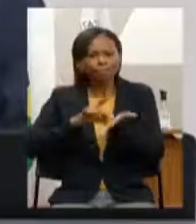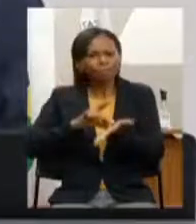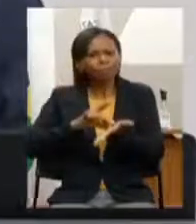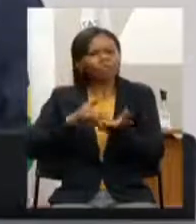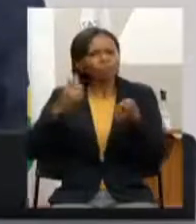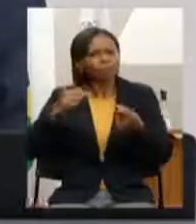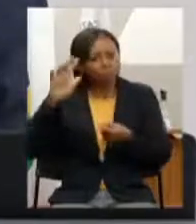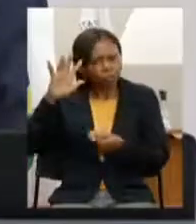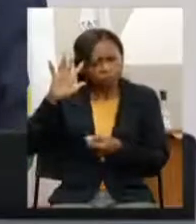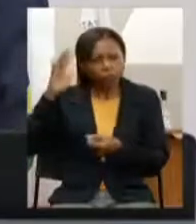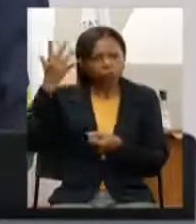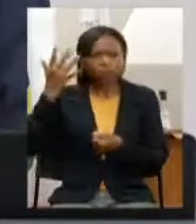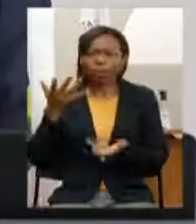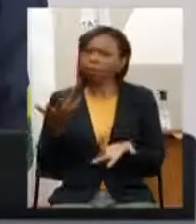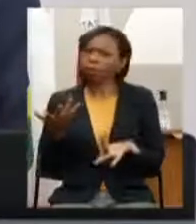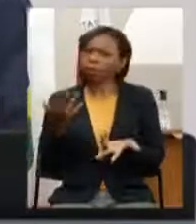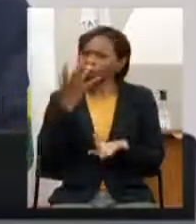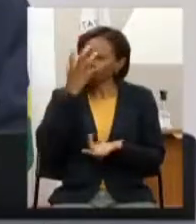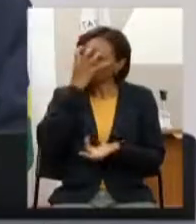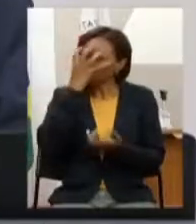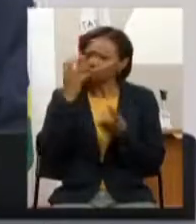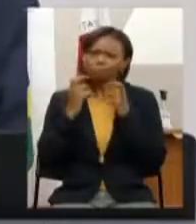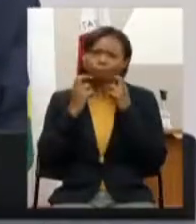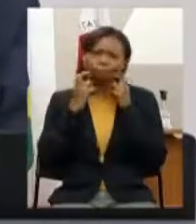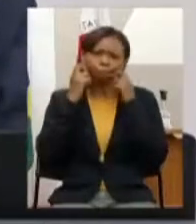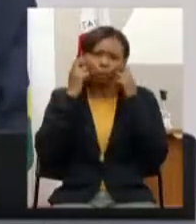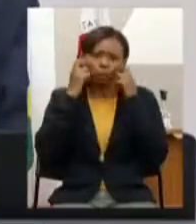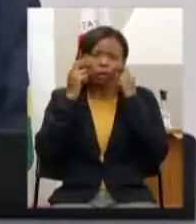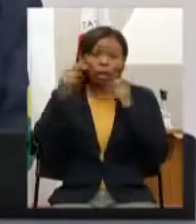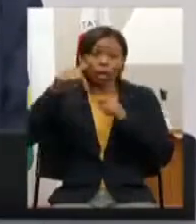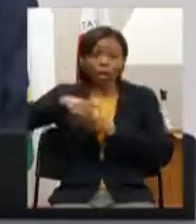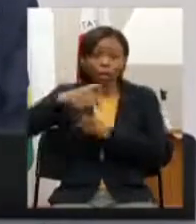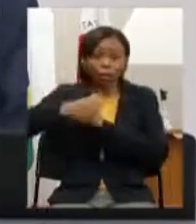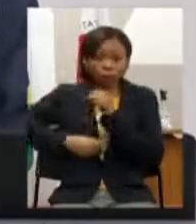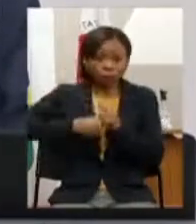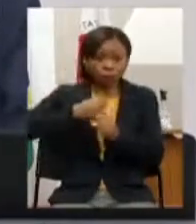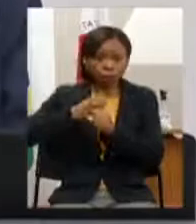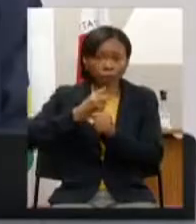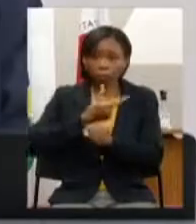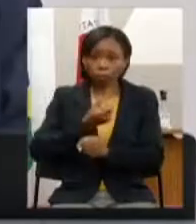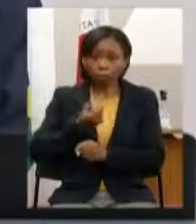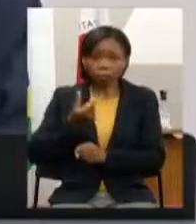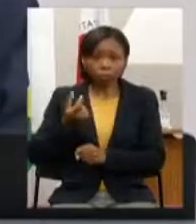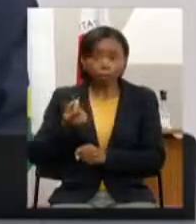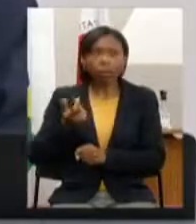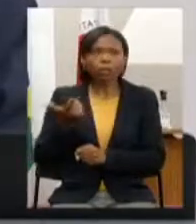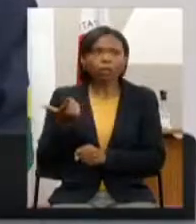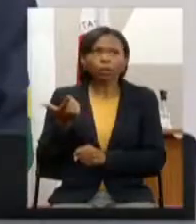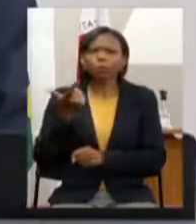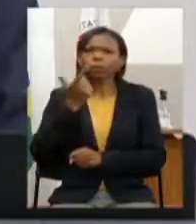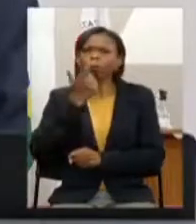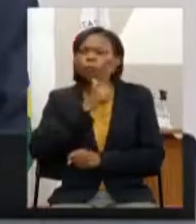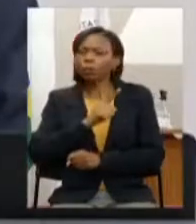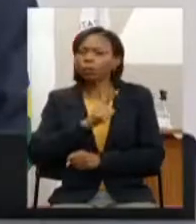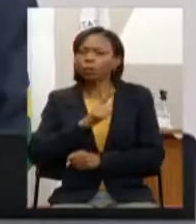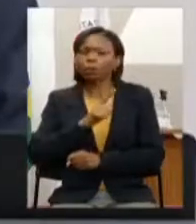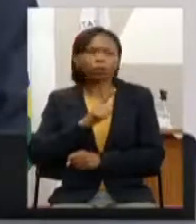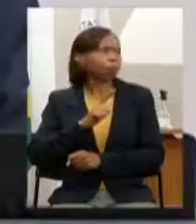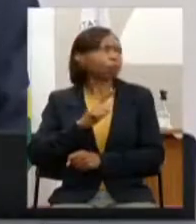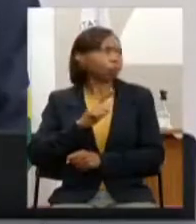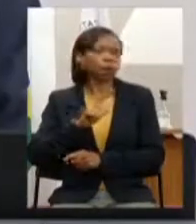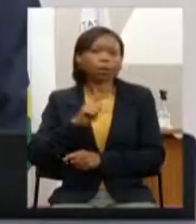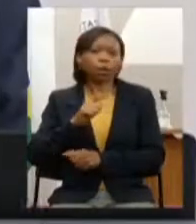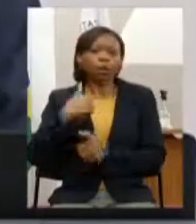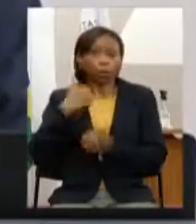gente se não é vergonhoso e este ano então que nós conseguimos mesmo e